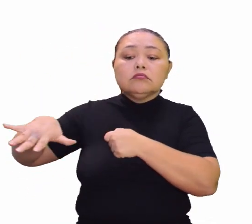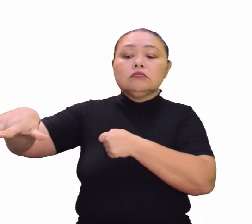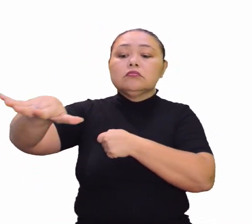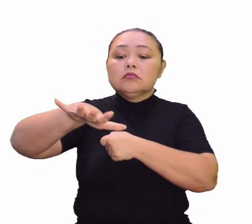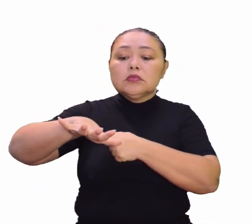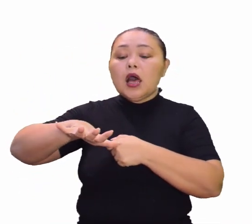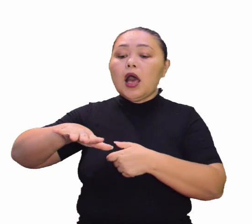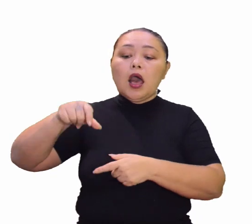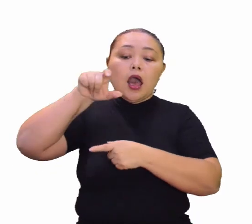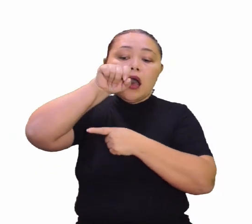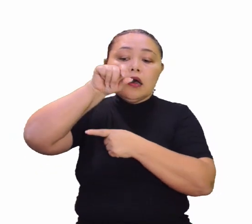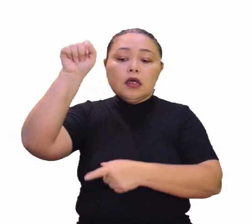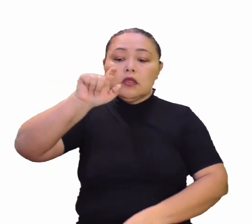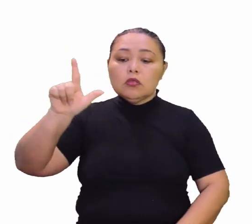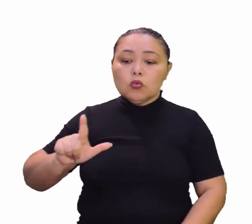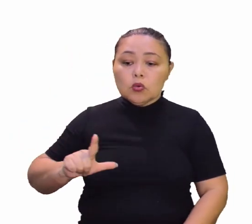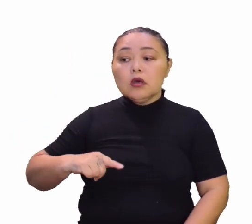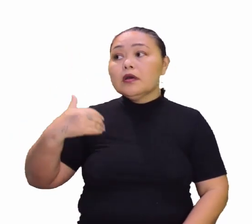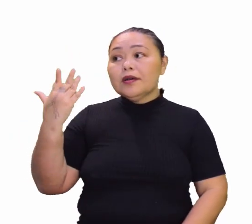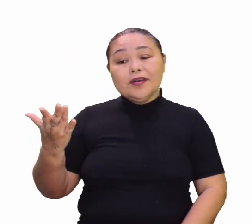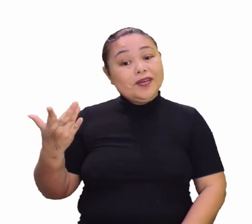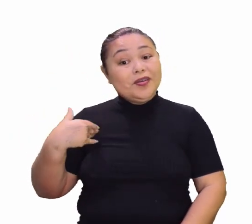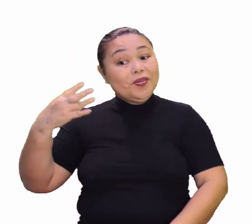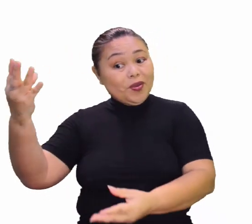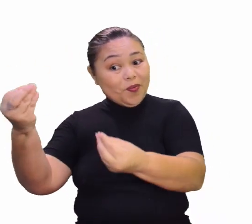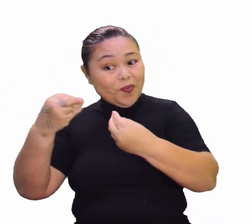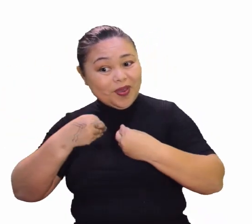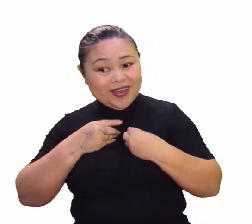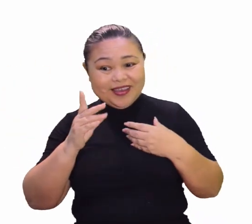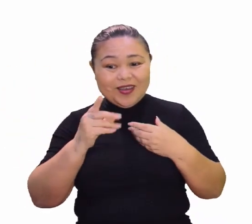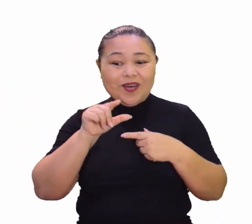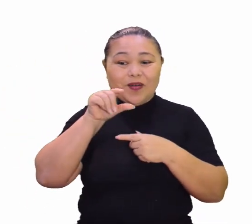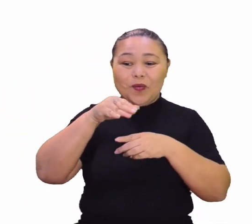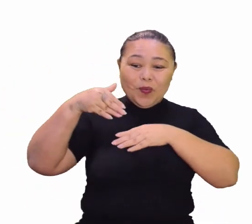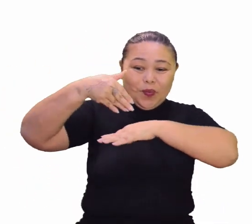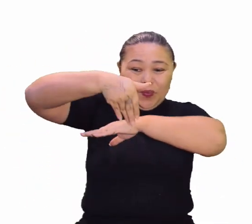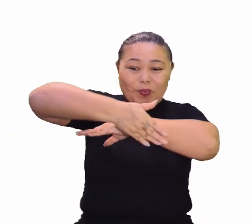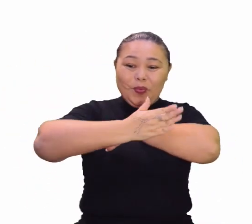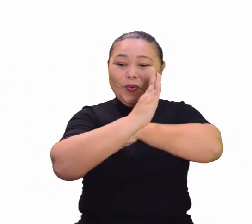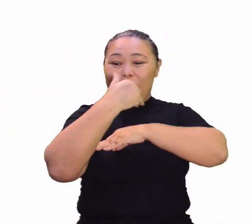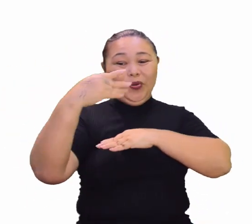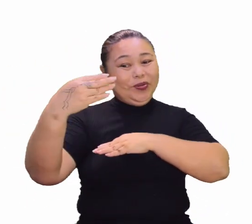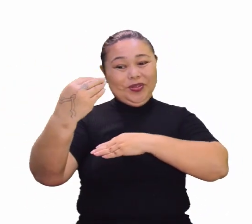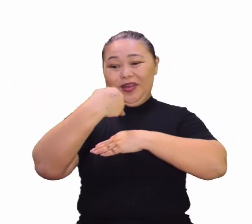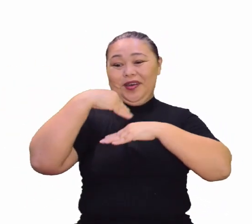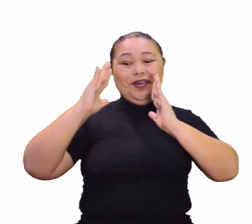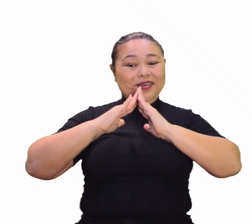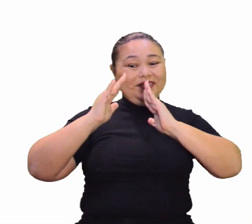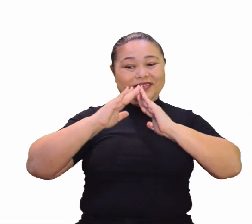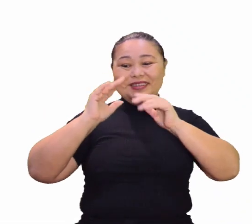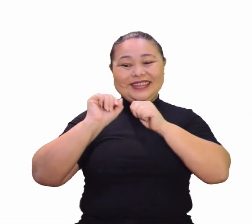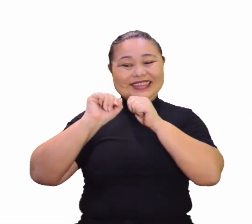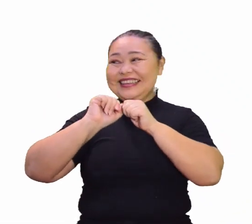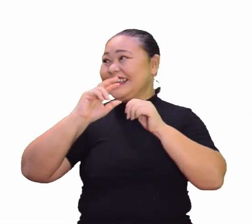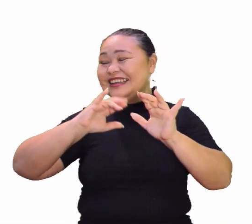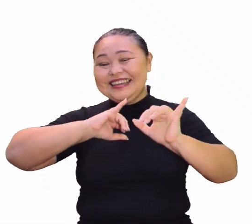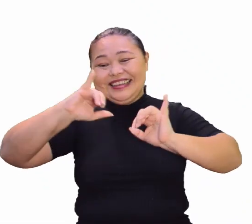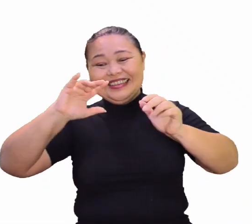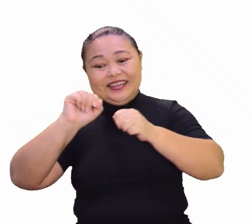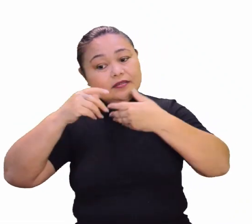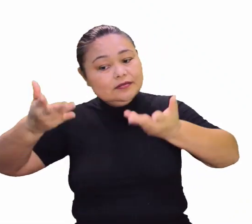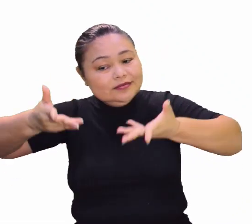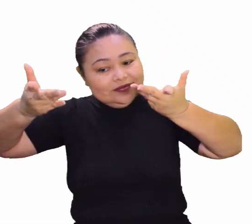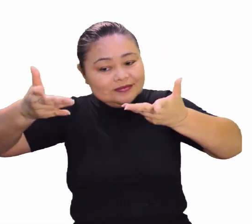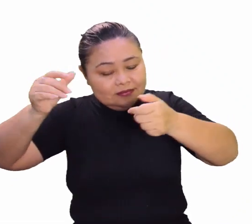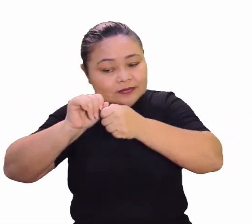arara azul. Dessa maneira, né, não é levar um boto lá para a sua cara. Então, isso daí são os logos de campanhas que motivam